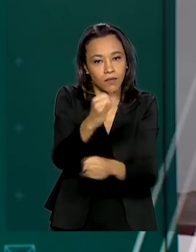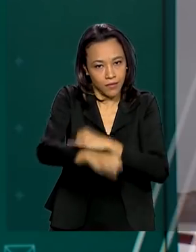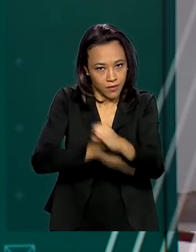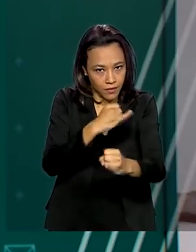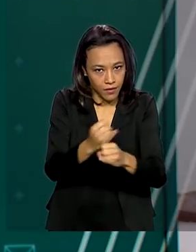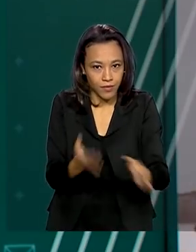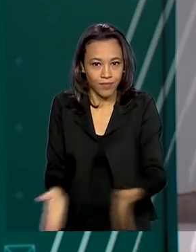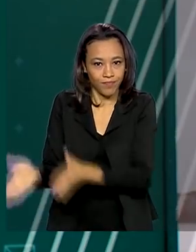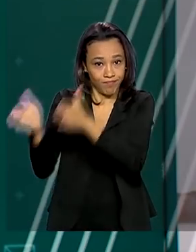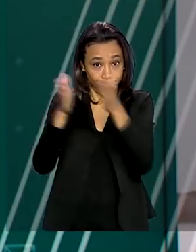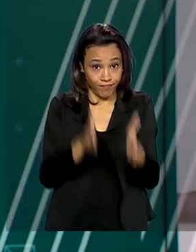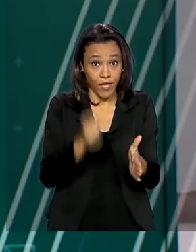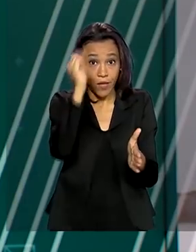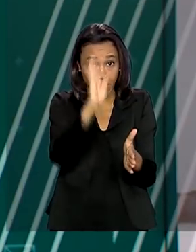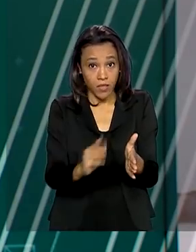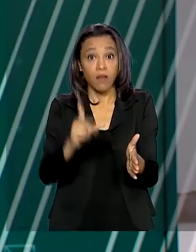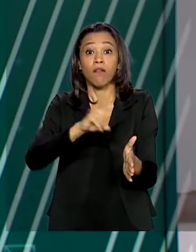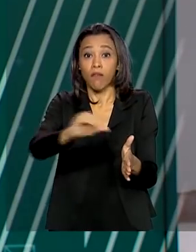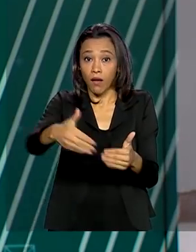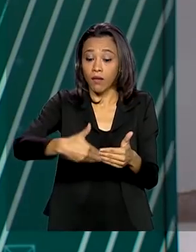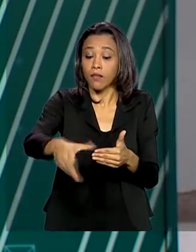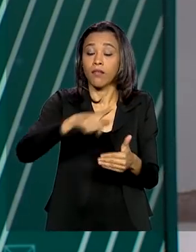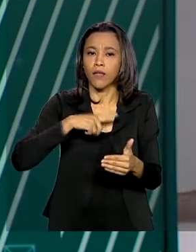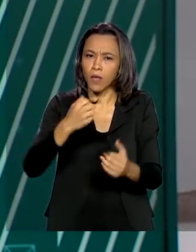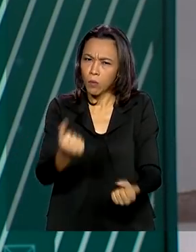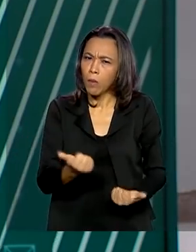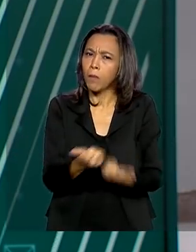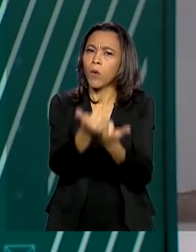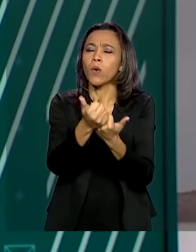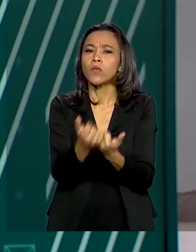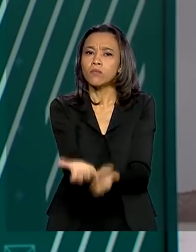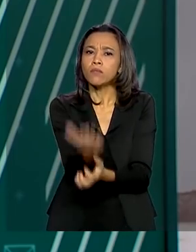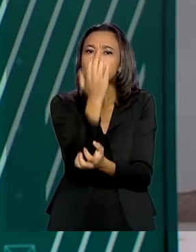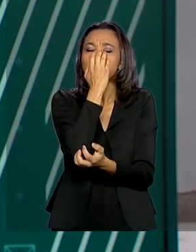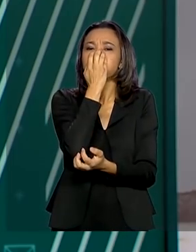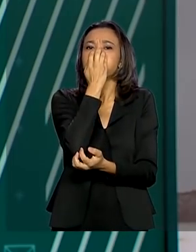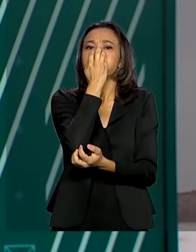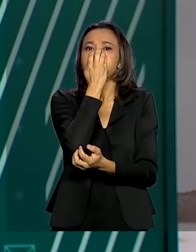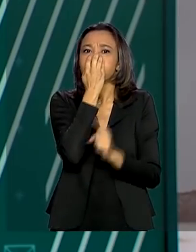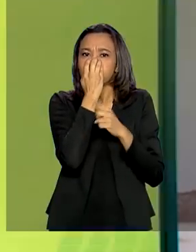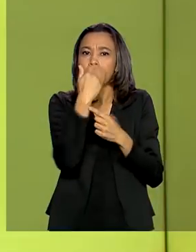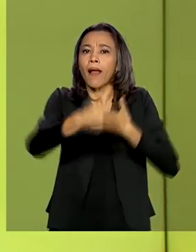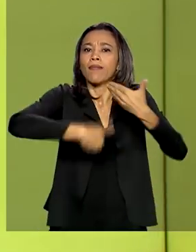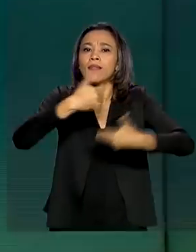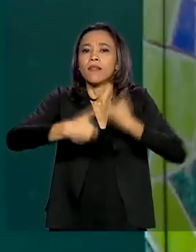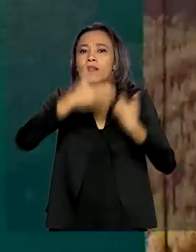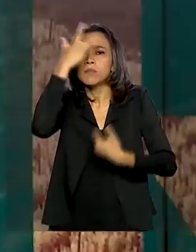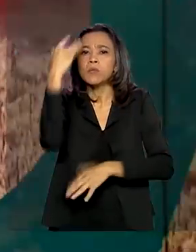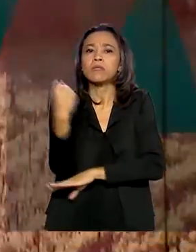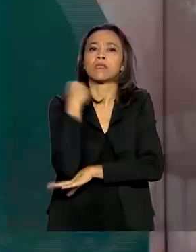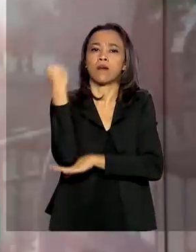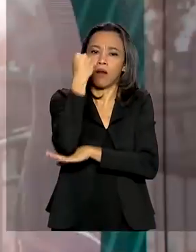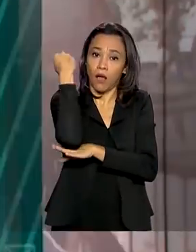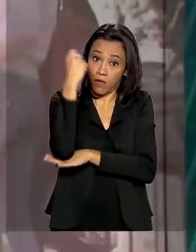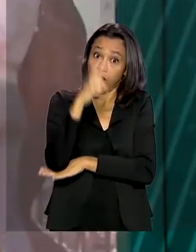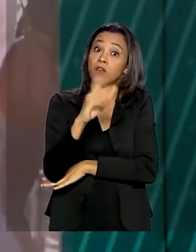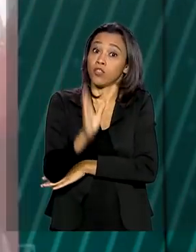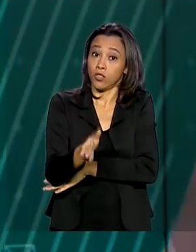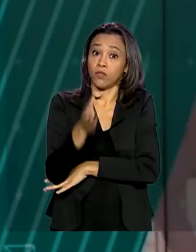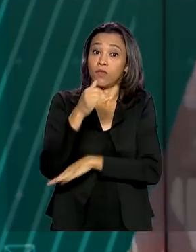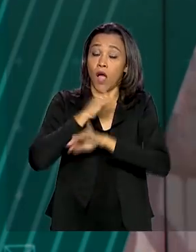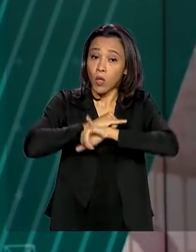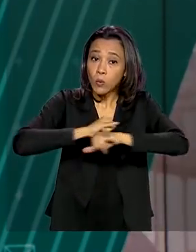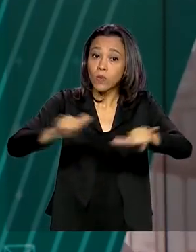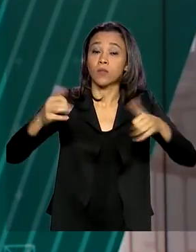E o Brasil vai ter um reforço nos respiradores para atender aos casos mais graves da Covid-19. O anúncio foi feito pelo